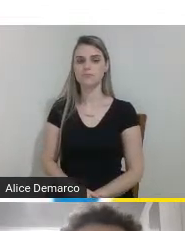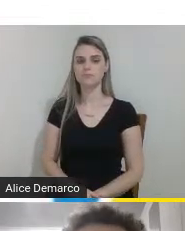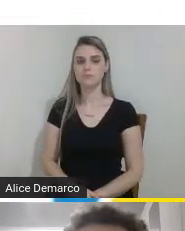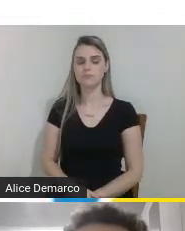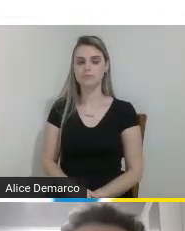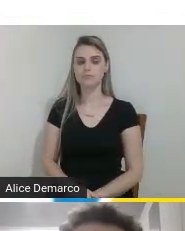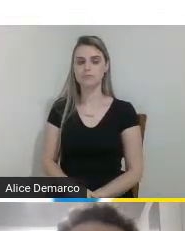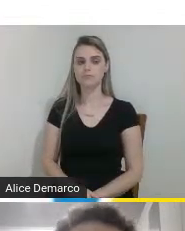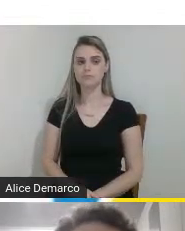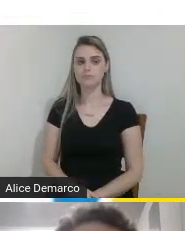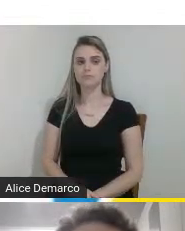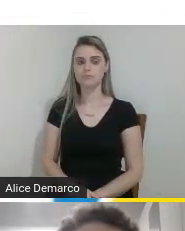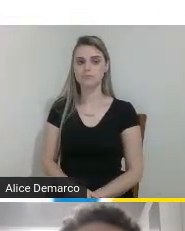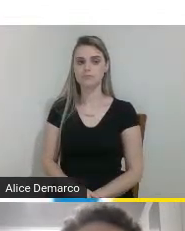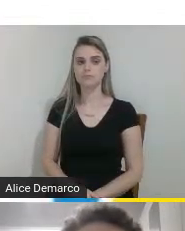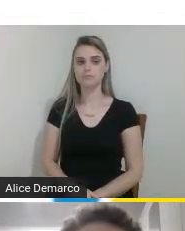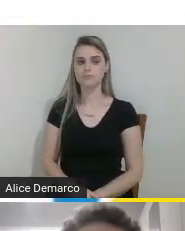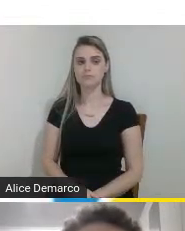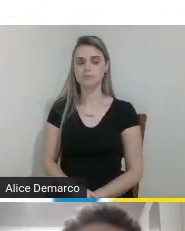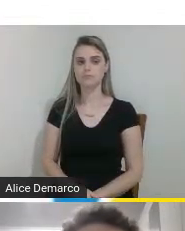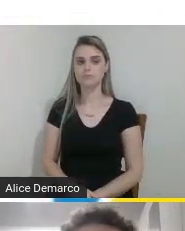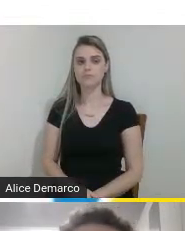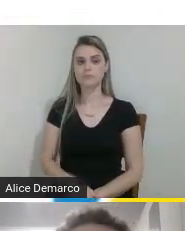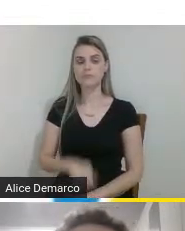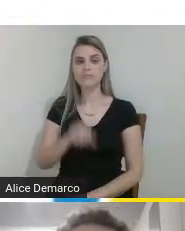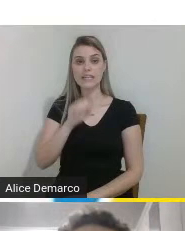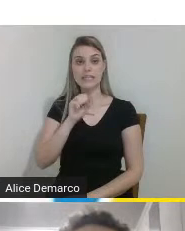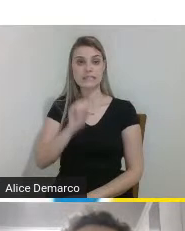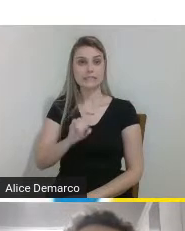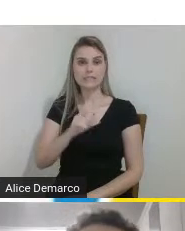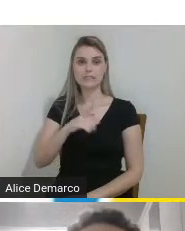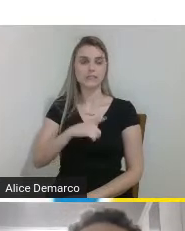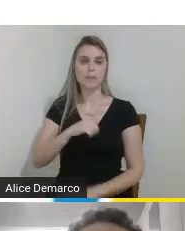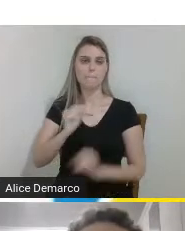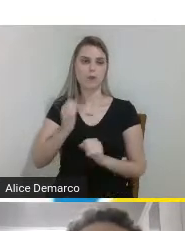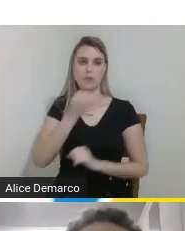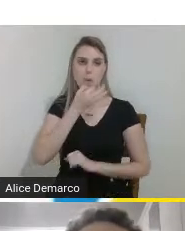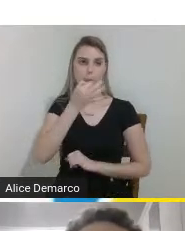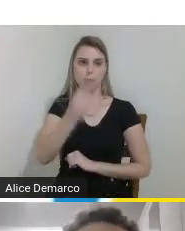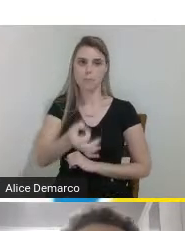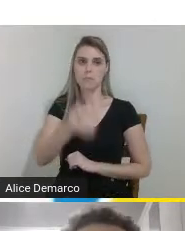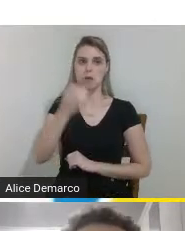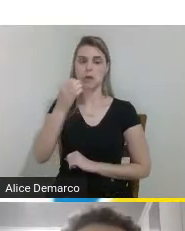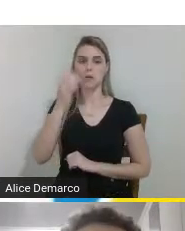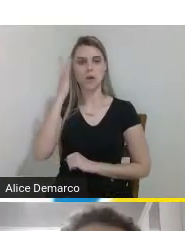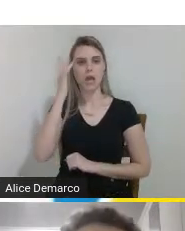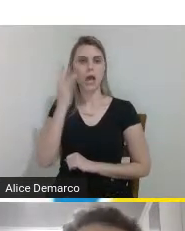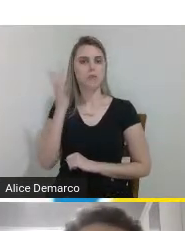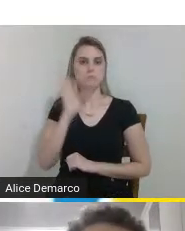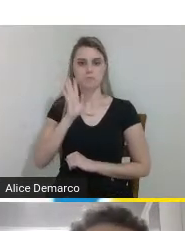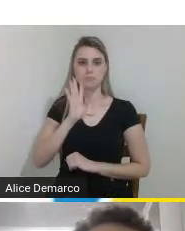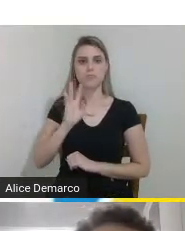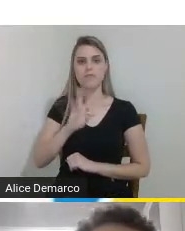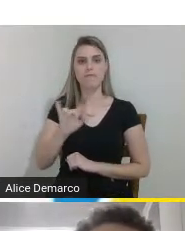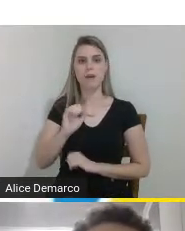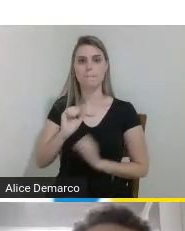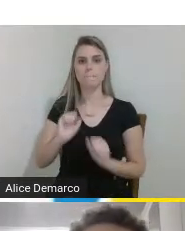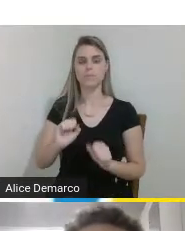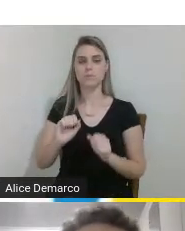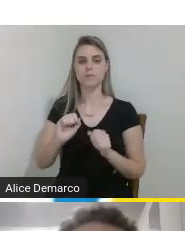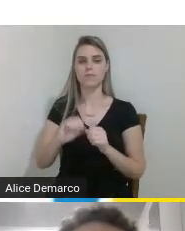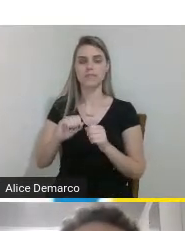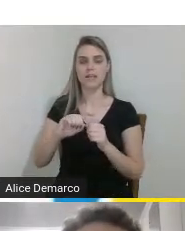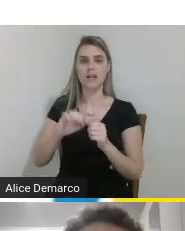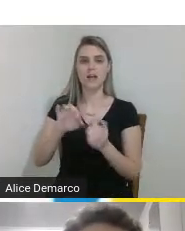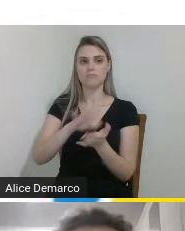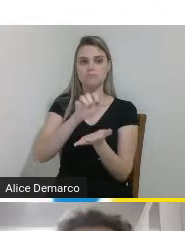caso o usuário queira ter acesso a função de fazer uma sugestão que ele acha interessante ele vai precisar fazer um registro e após